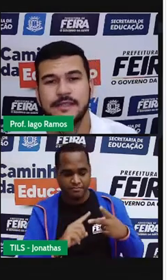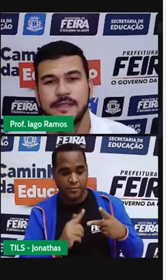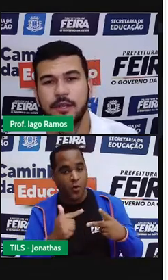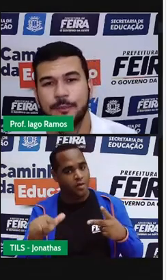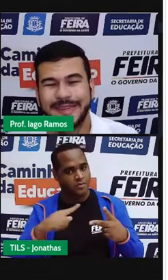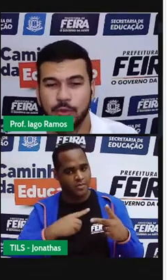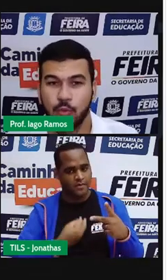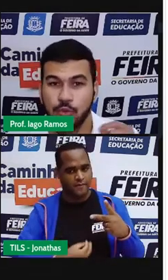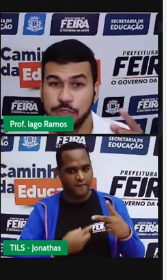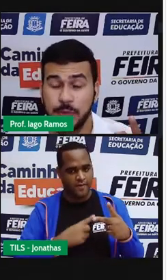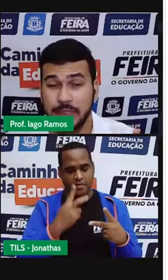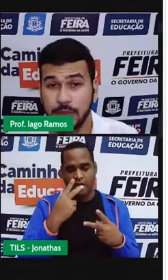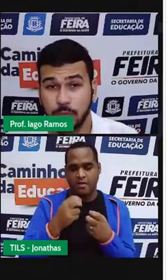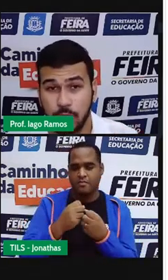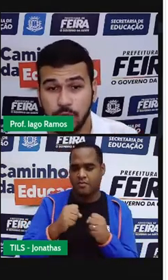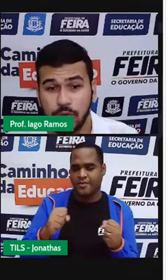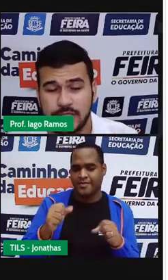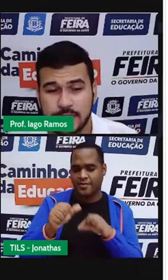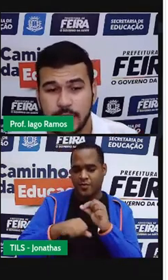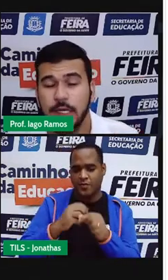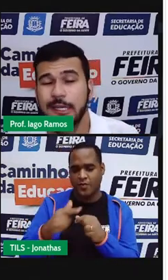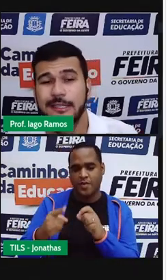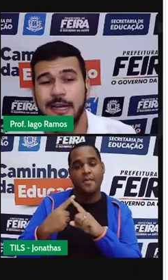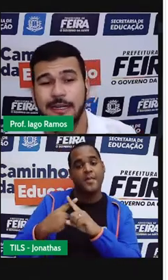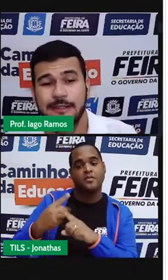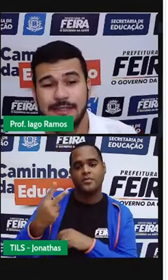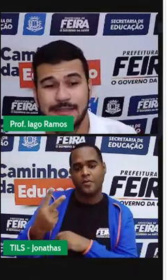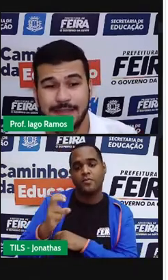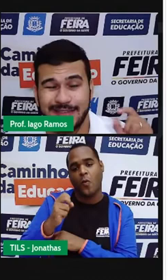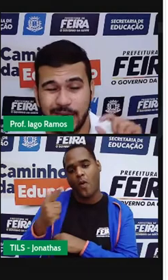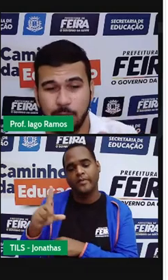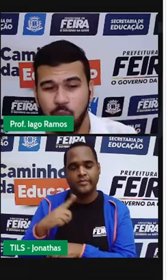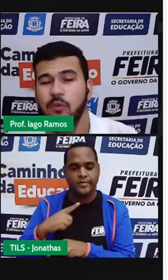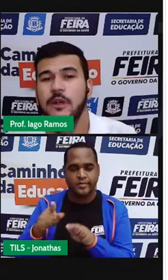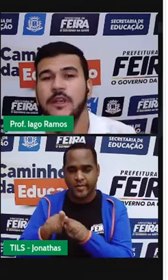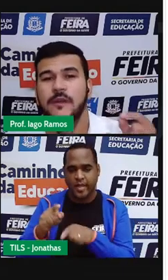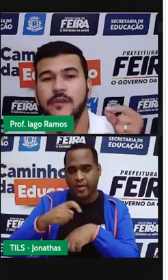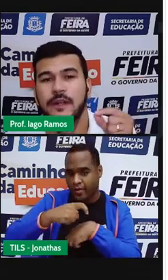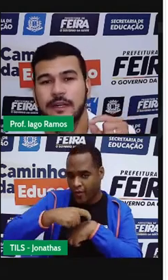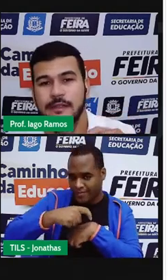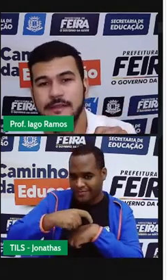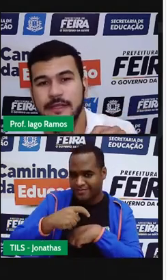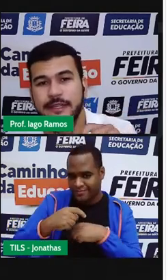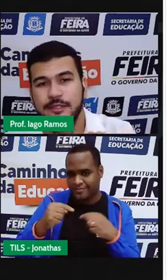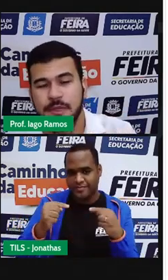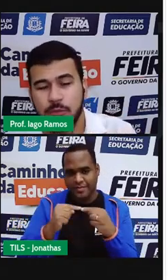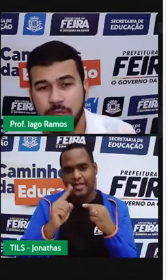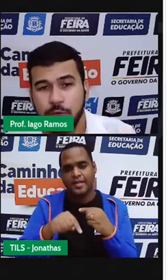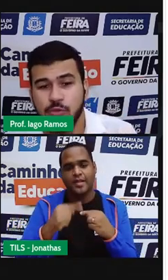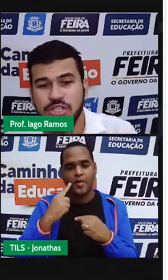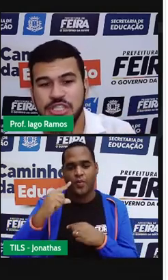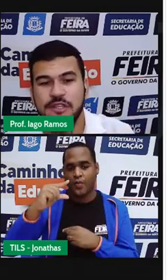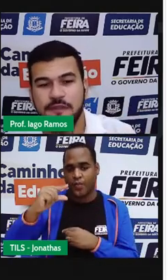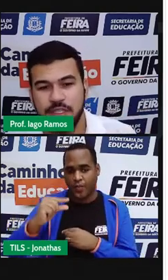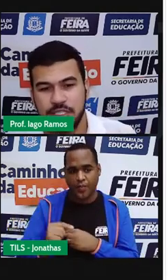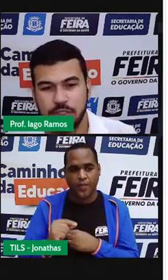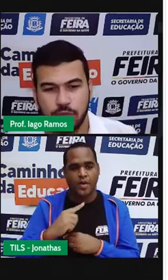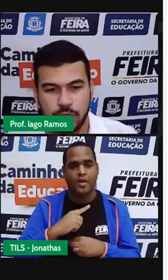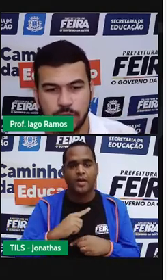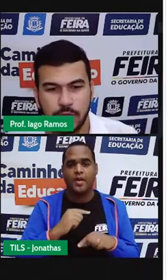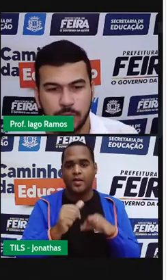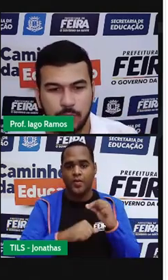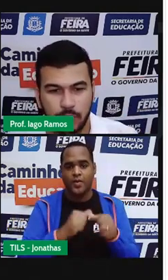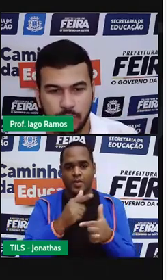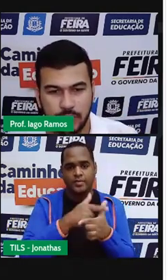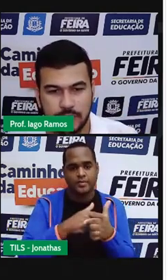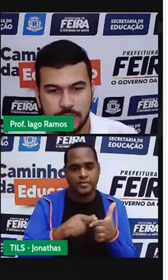a grandeza que aumentou multiplicando por 2, e da grandeza tempo, que foi a grandeza que diminuiu dividindo